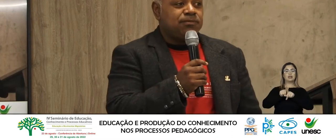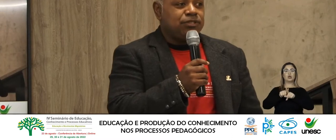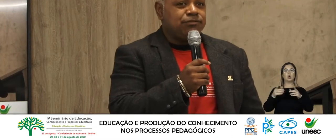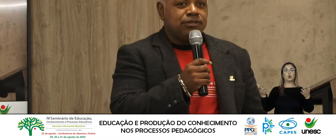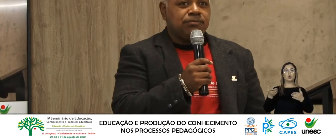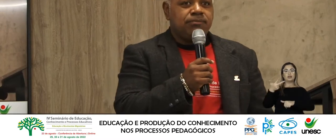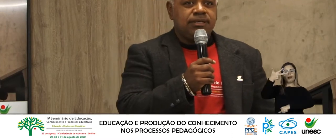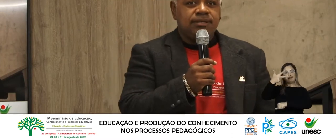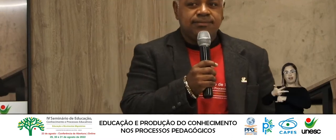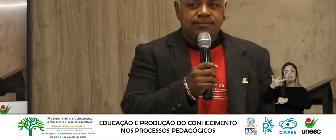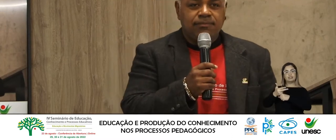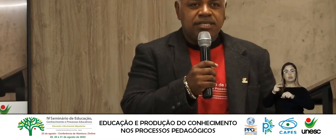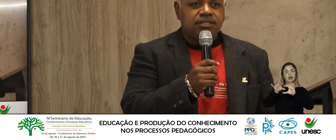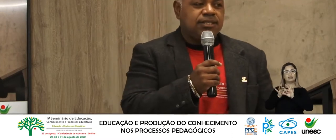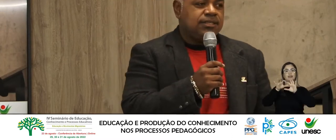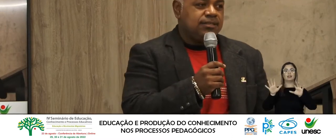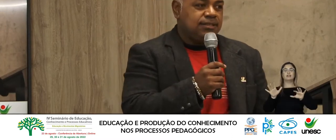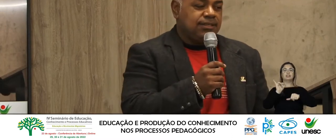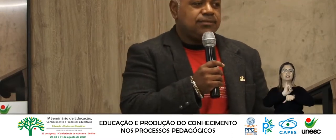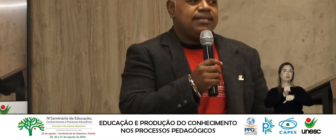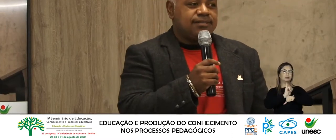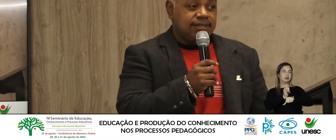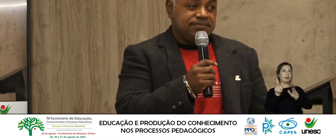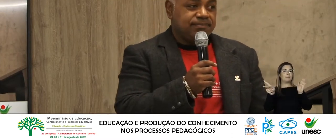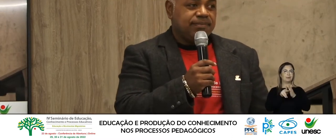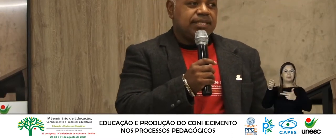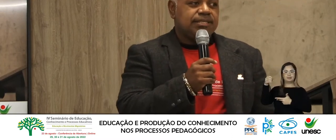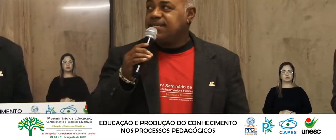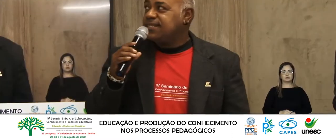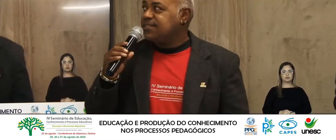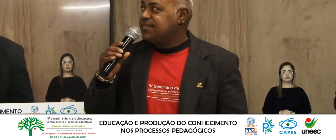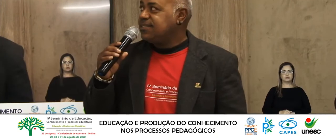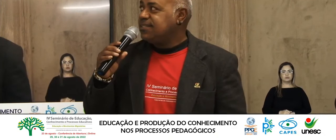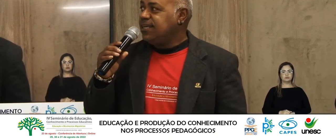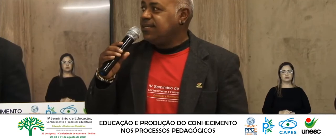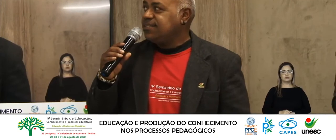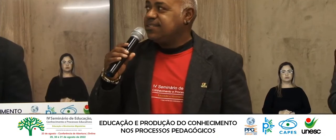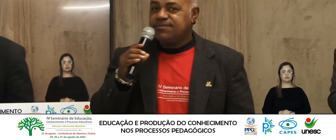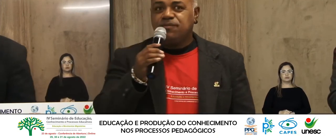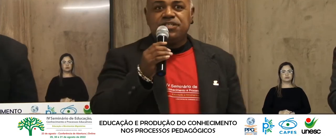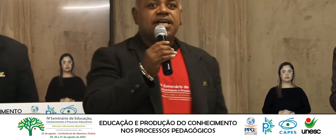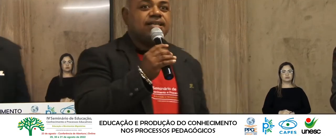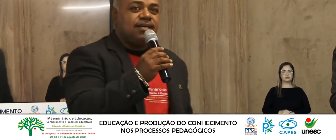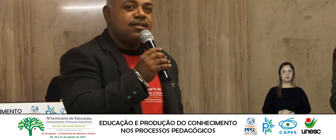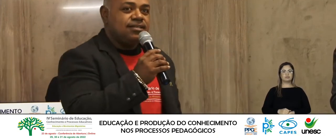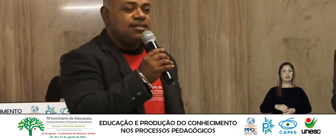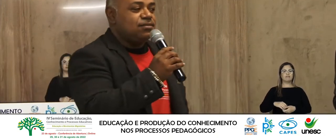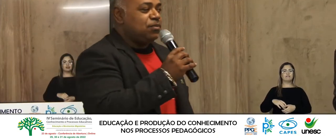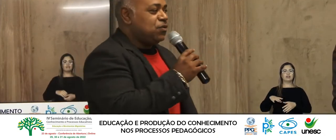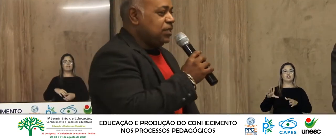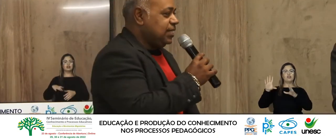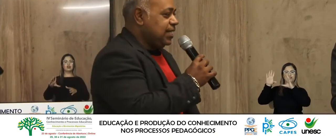verdade Vai ficar disponível Na própria Página Da Unesco Tá Vamos fechar aqui